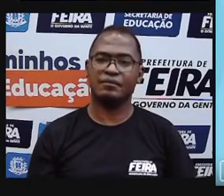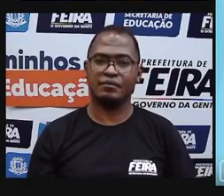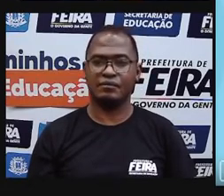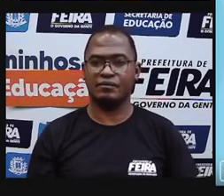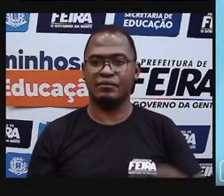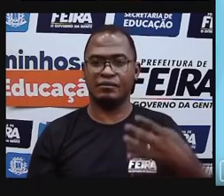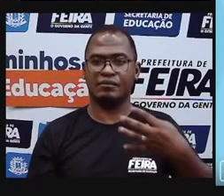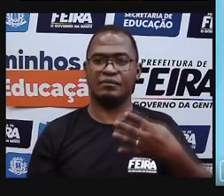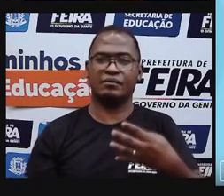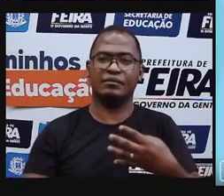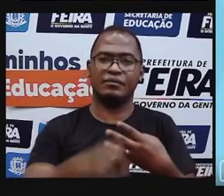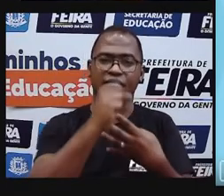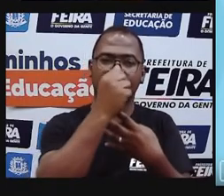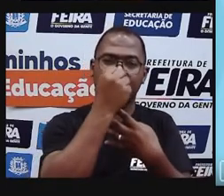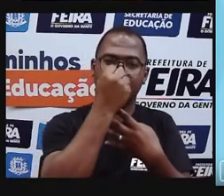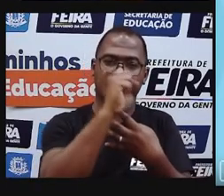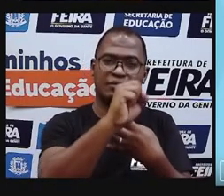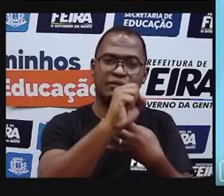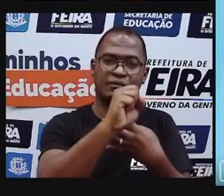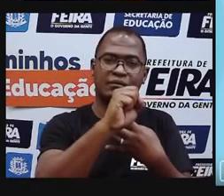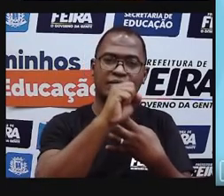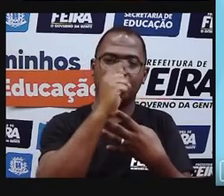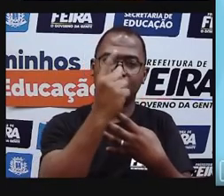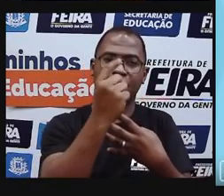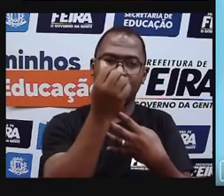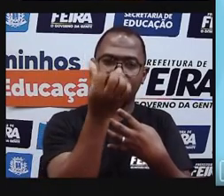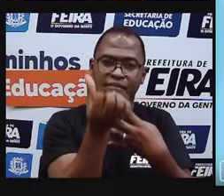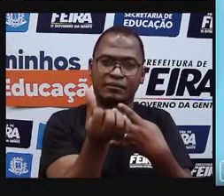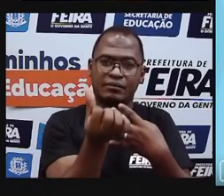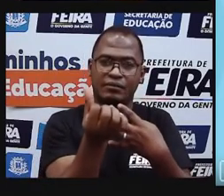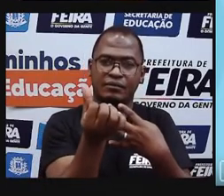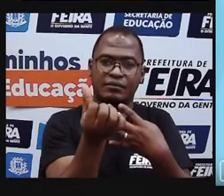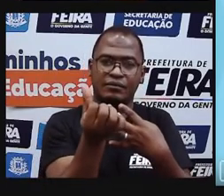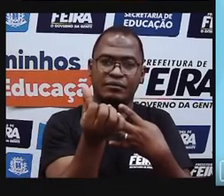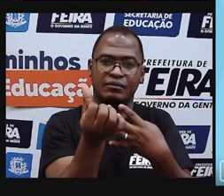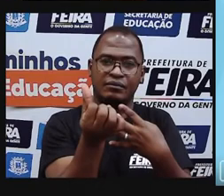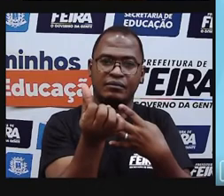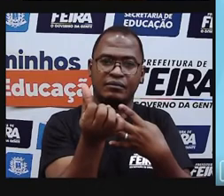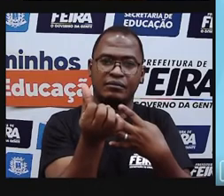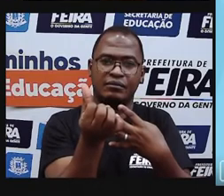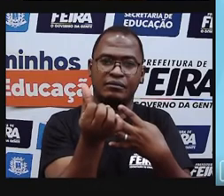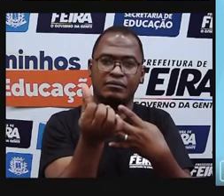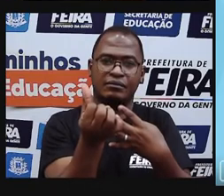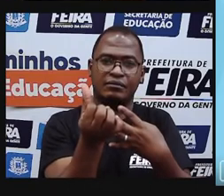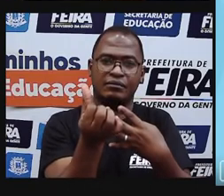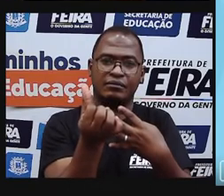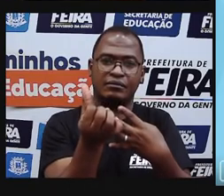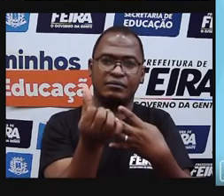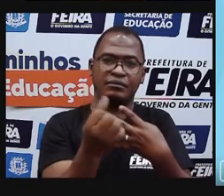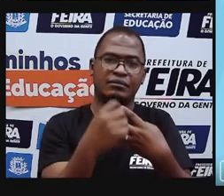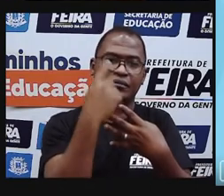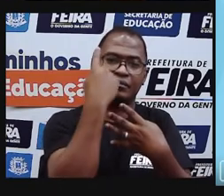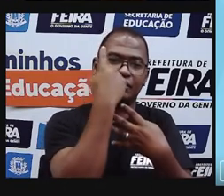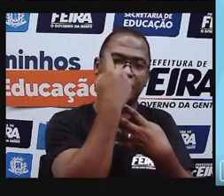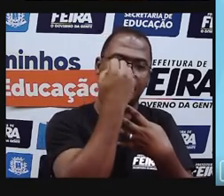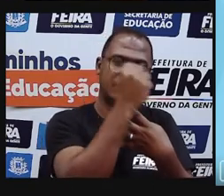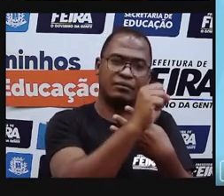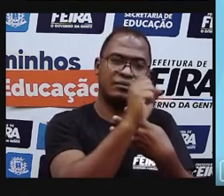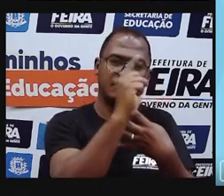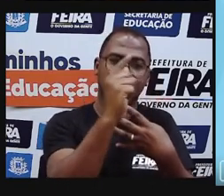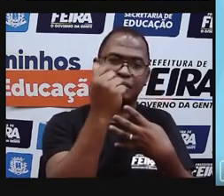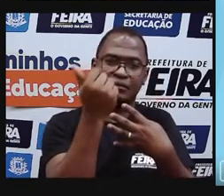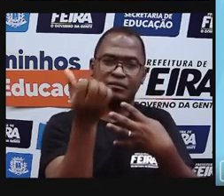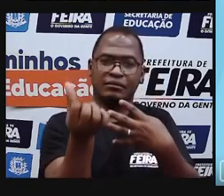Vamos fazer mais algumas? Oitocentos e dezoito. Qual é o número oitocentos e dezoito? É a A, é a B,